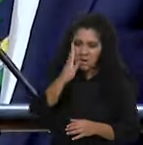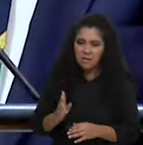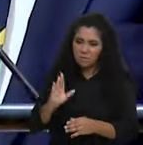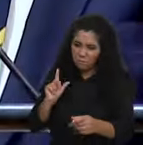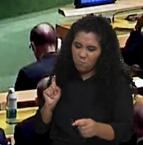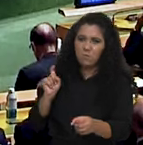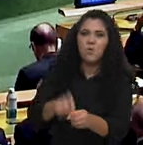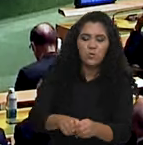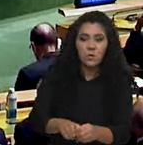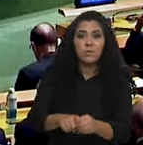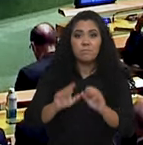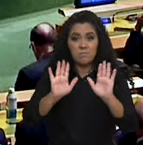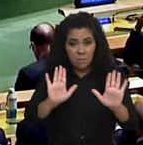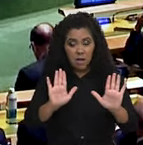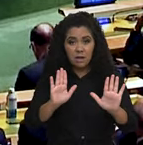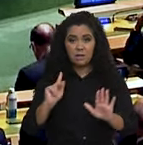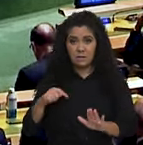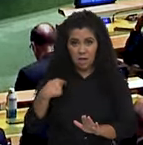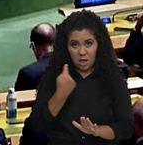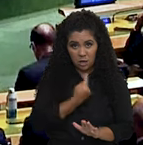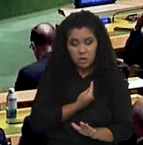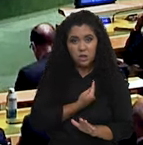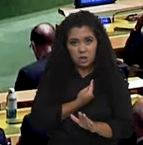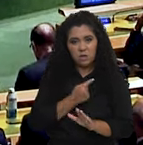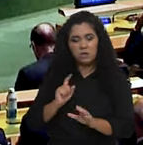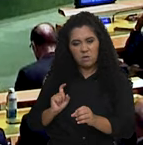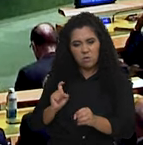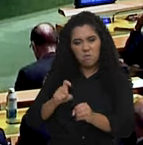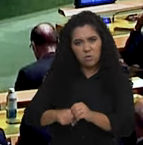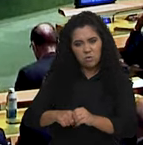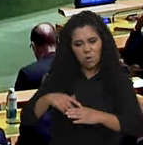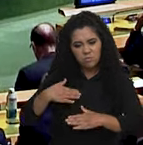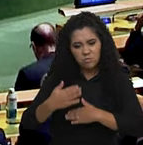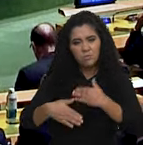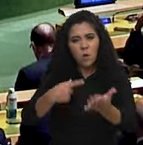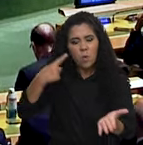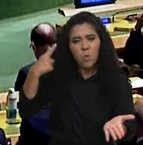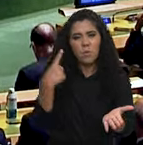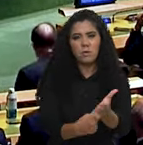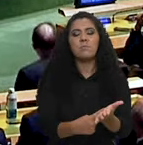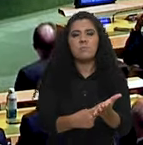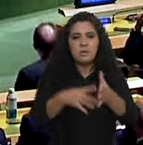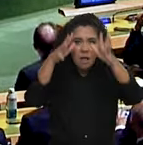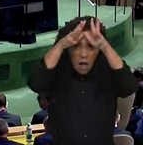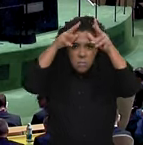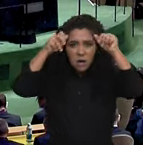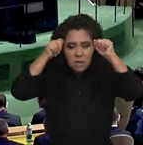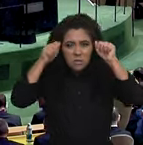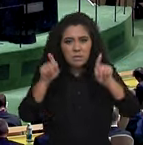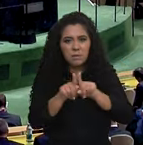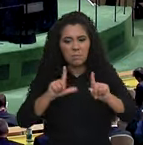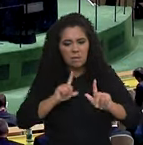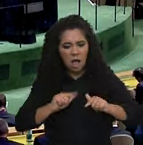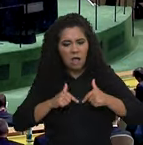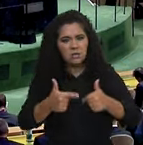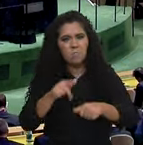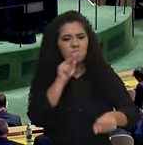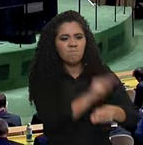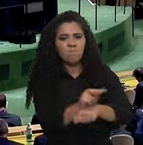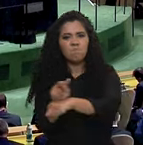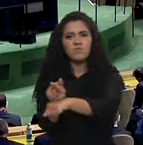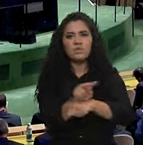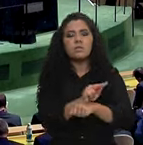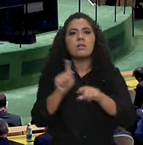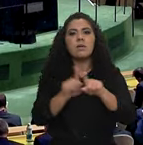volta. Retomamos uma robusta e renovada agenda amazônica com ações de fiscalização e